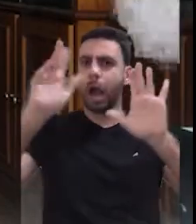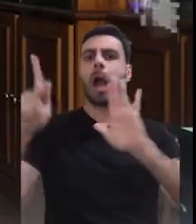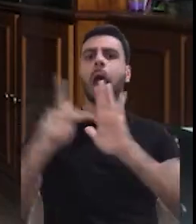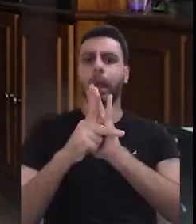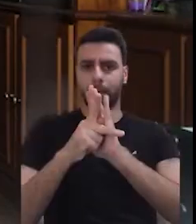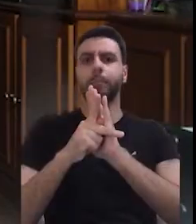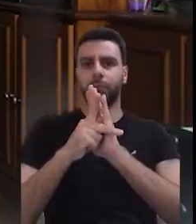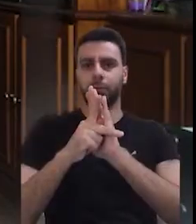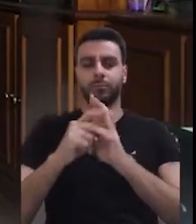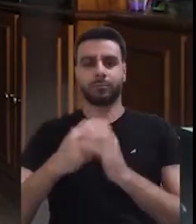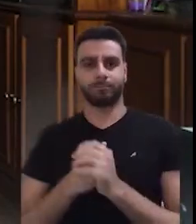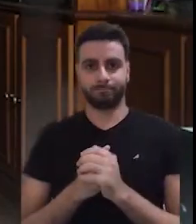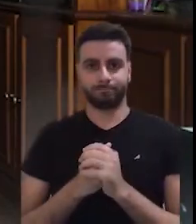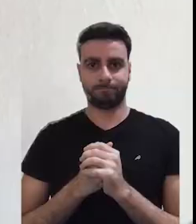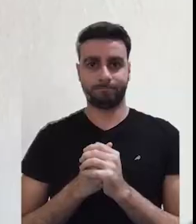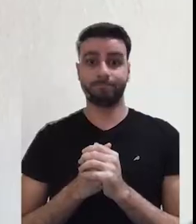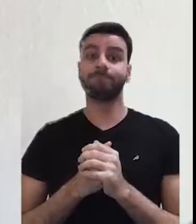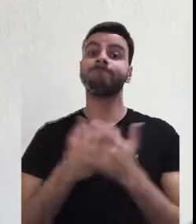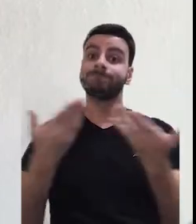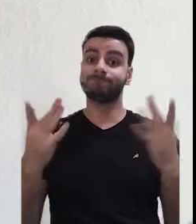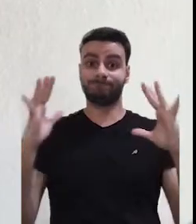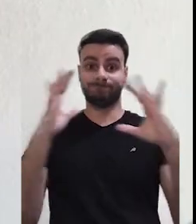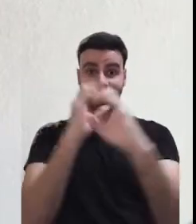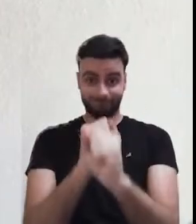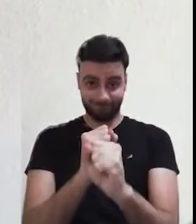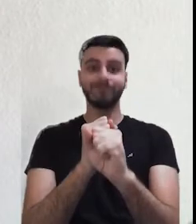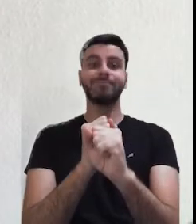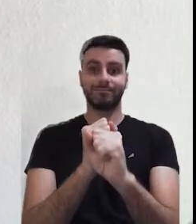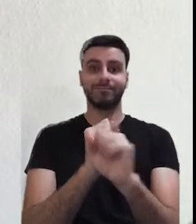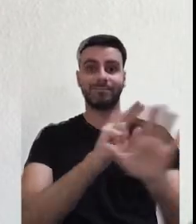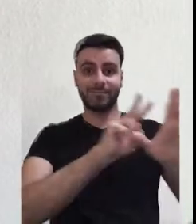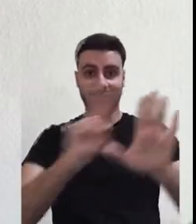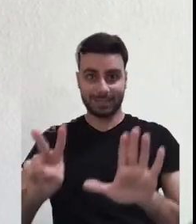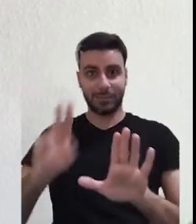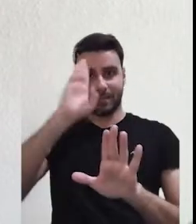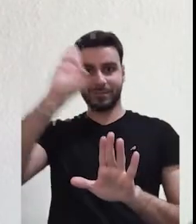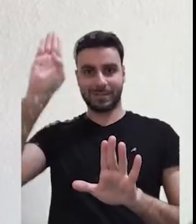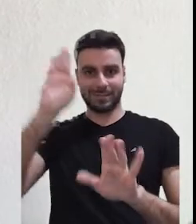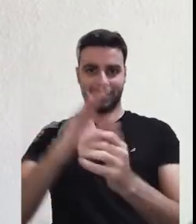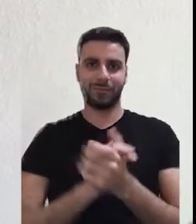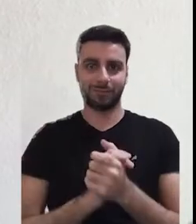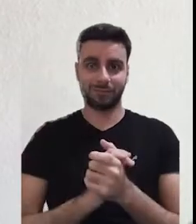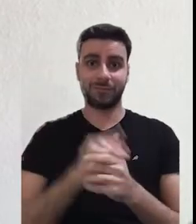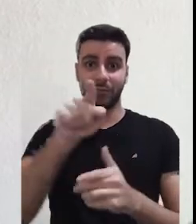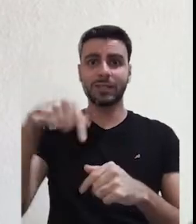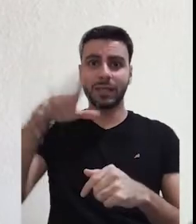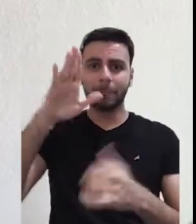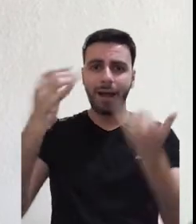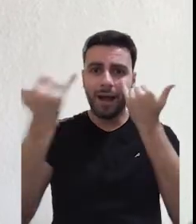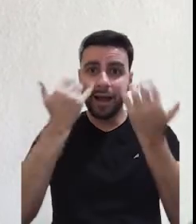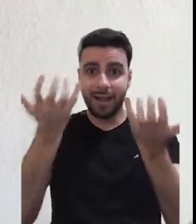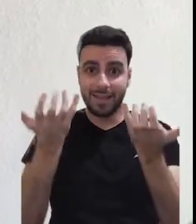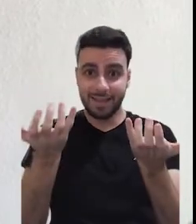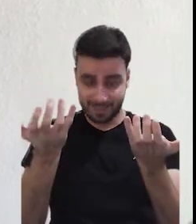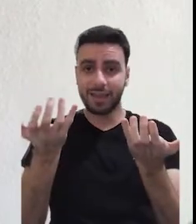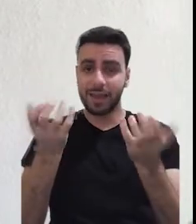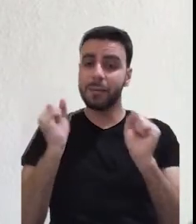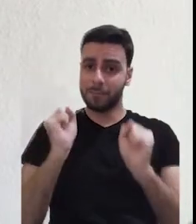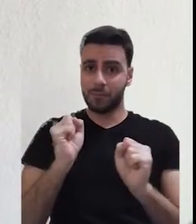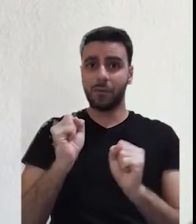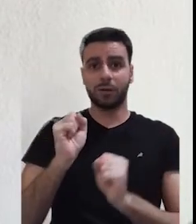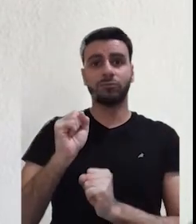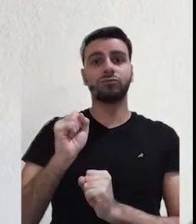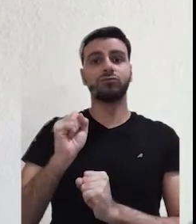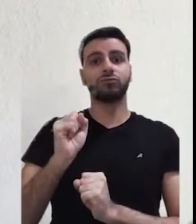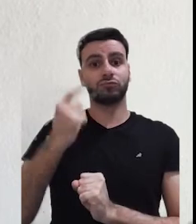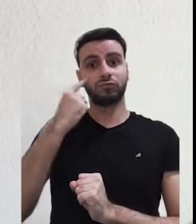antidemocráticas e radicais. E esses foram os destaques da UFJF essa semana. O link para todas as